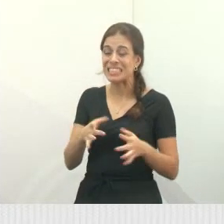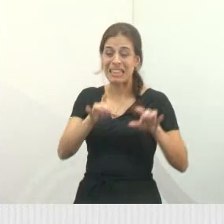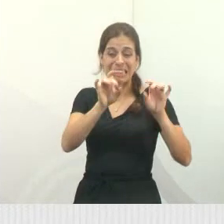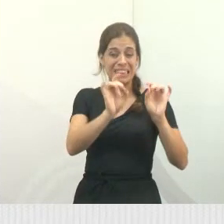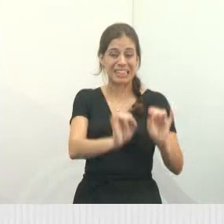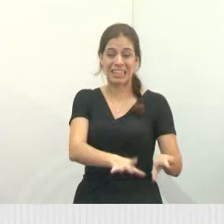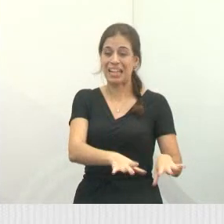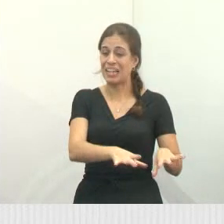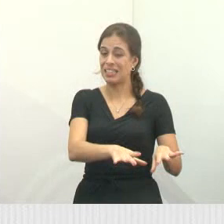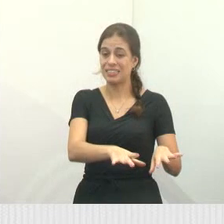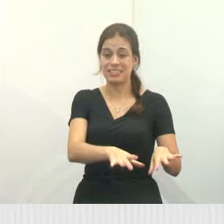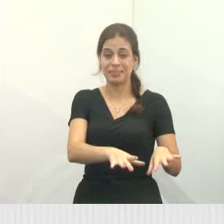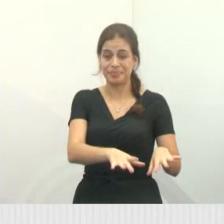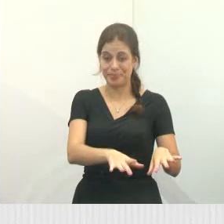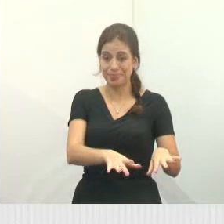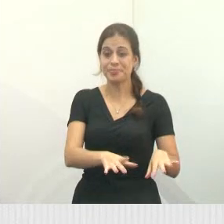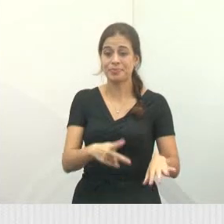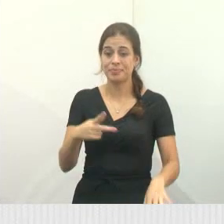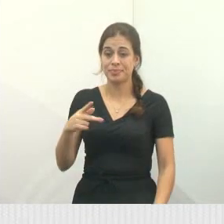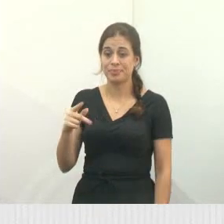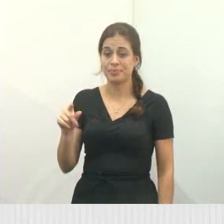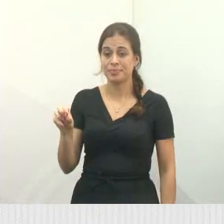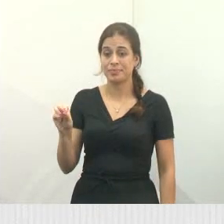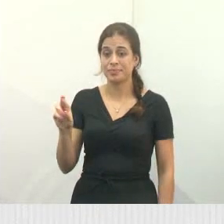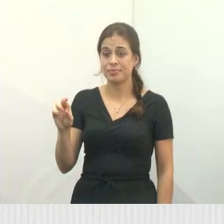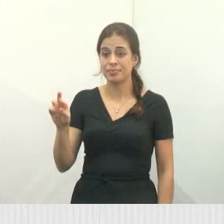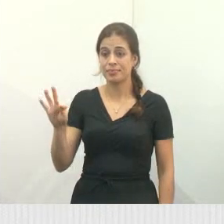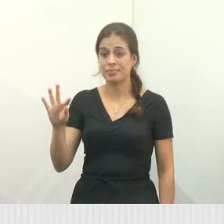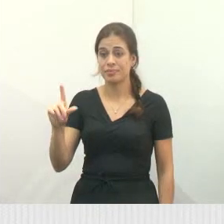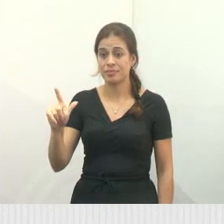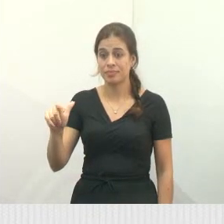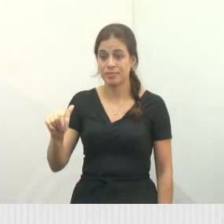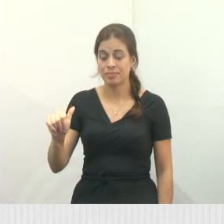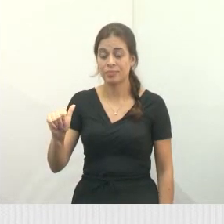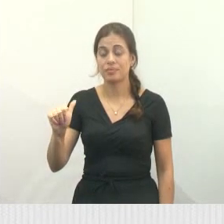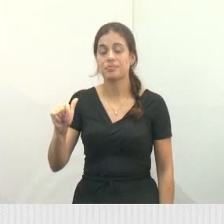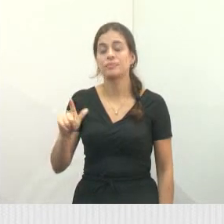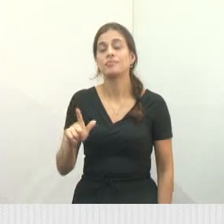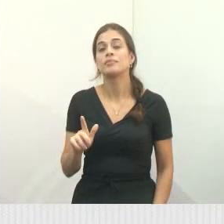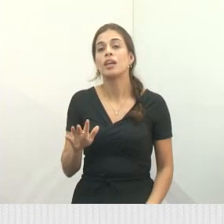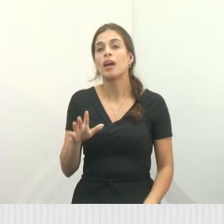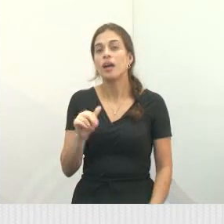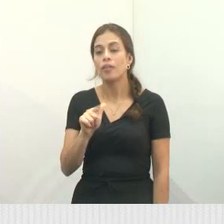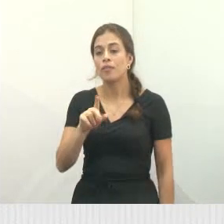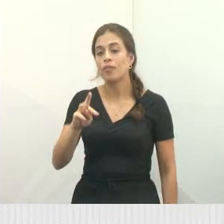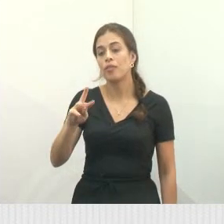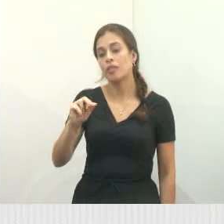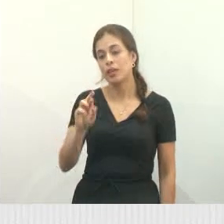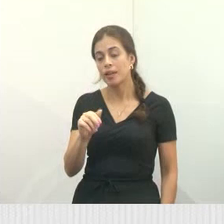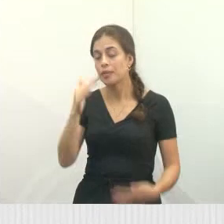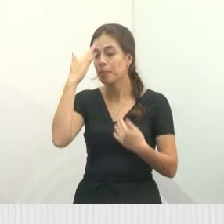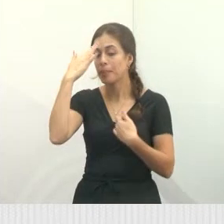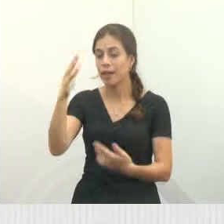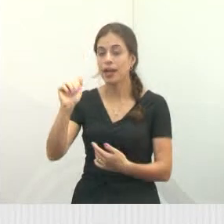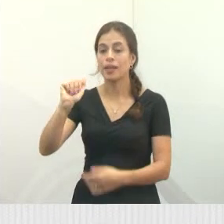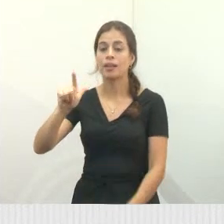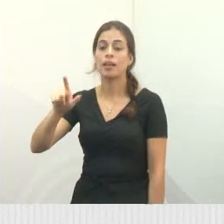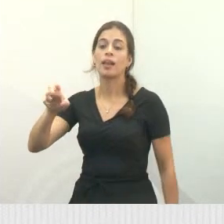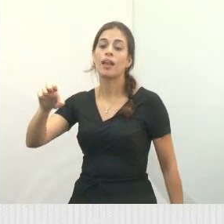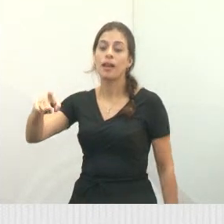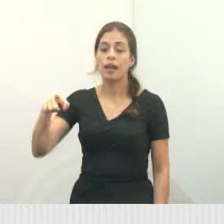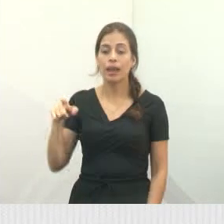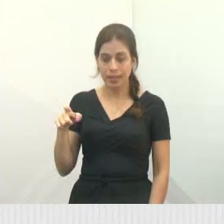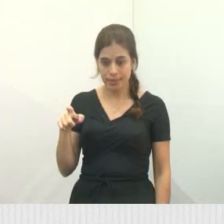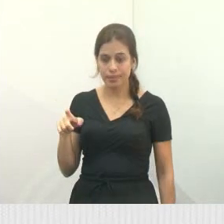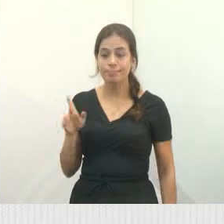largado lá no Portal Alvorada. Então obrigado aí pela Prolar, o Alex, que está sempre aí atento e